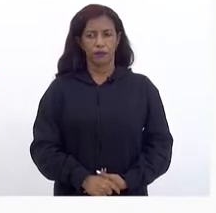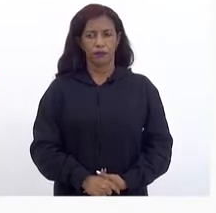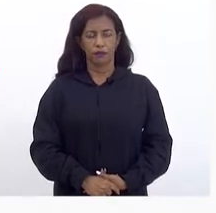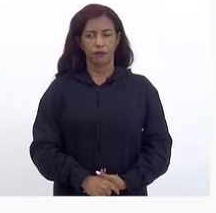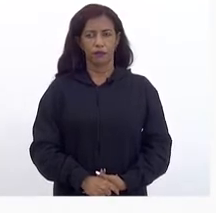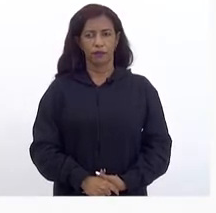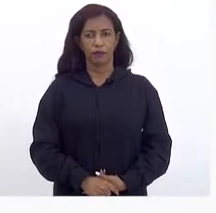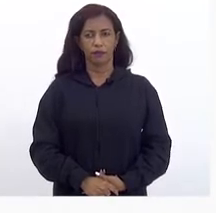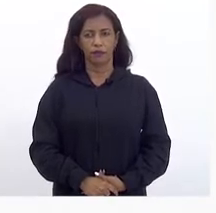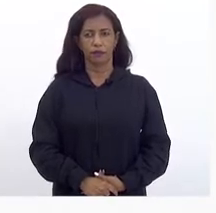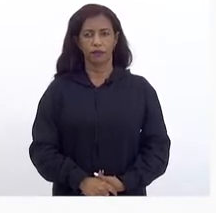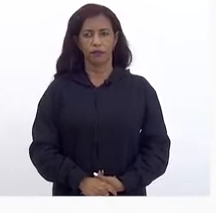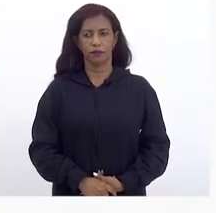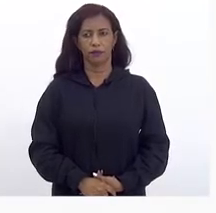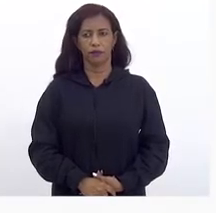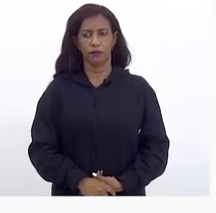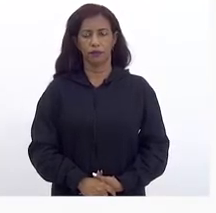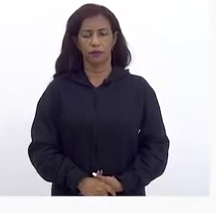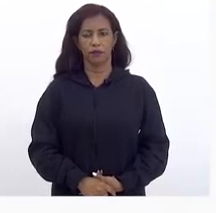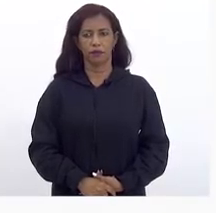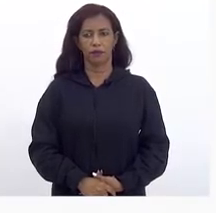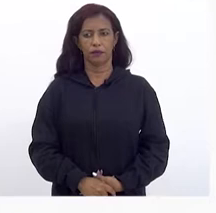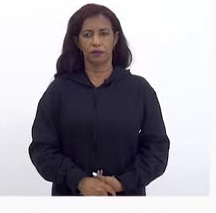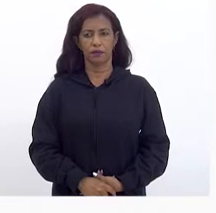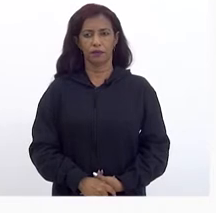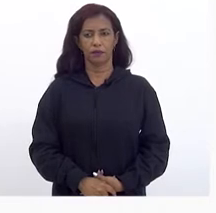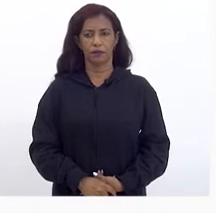Já passei É que leva um Delezinho